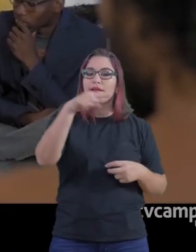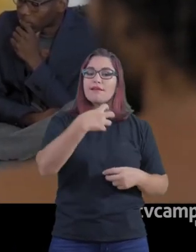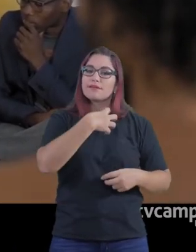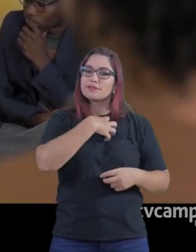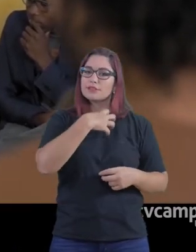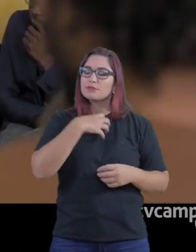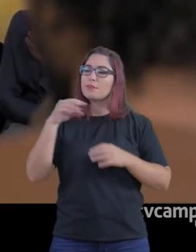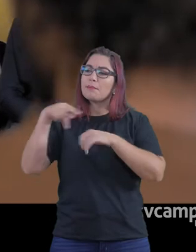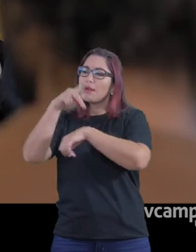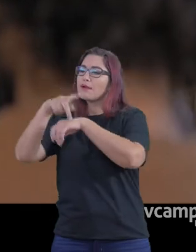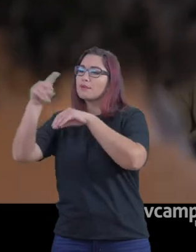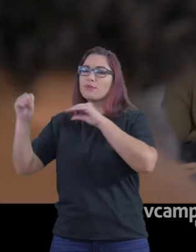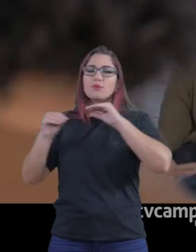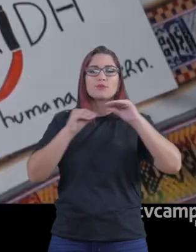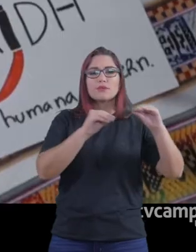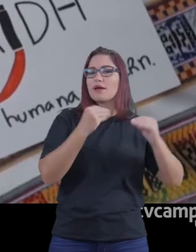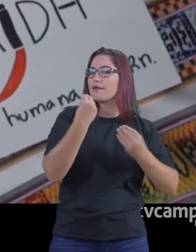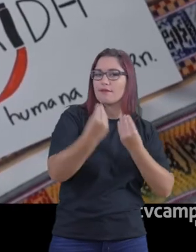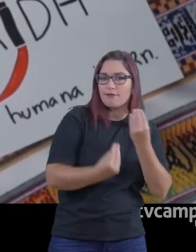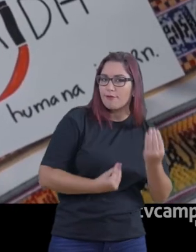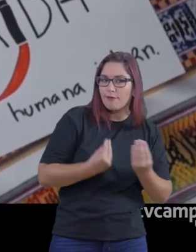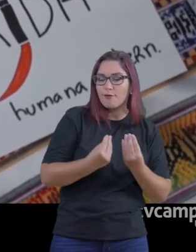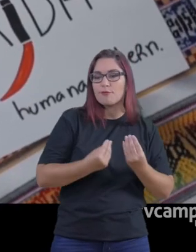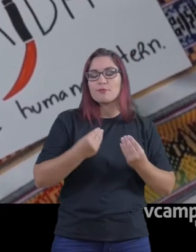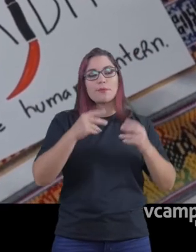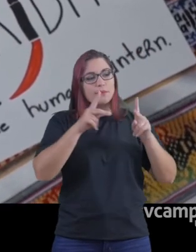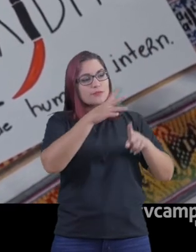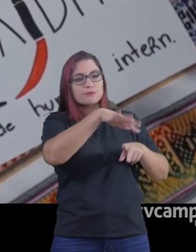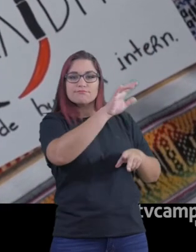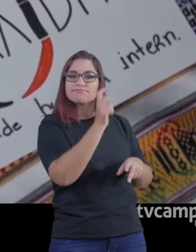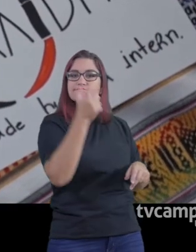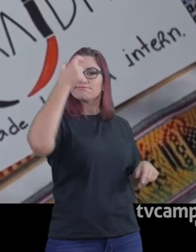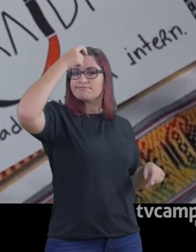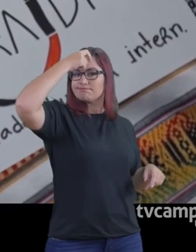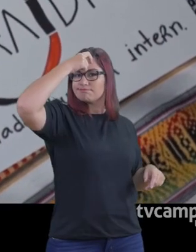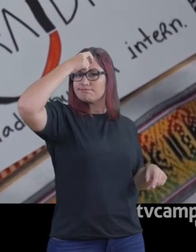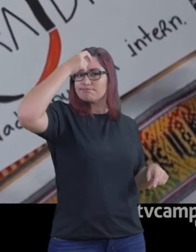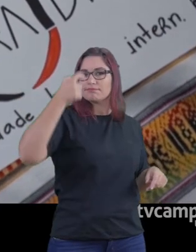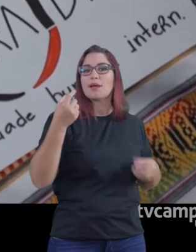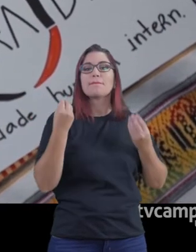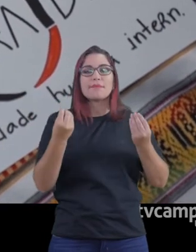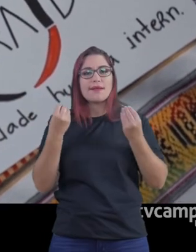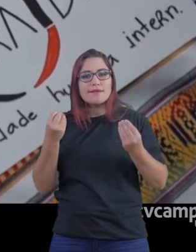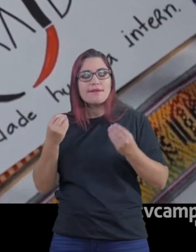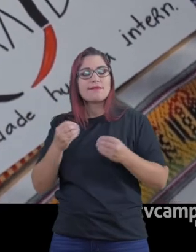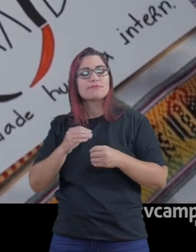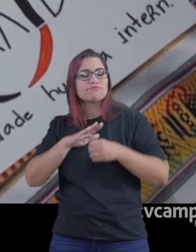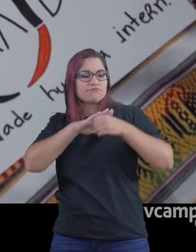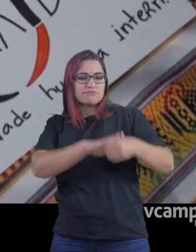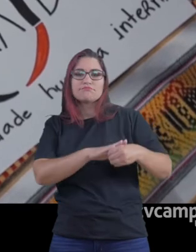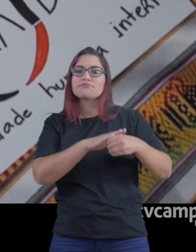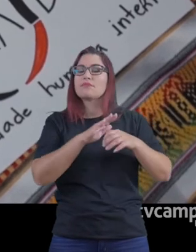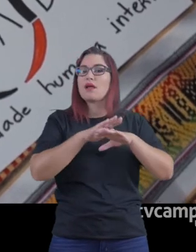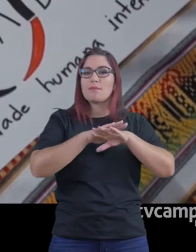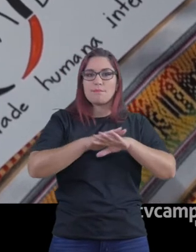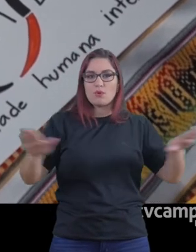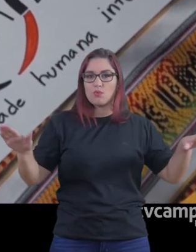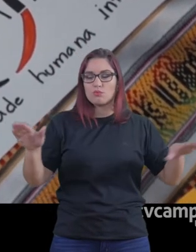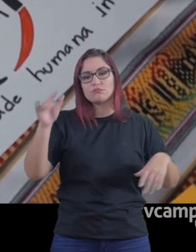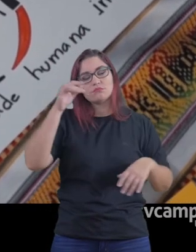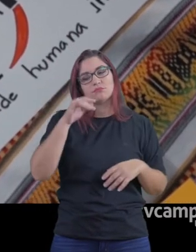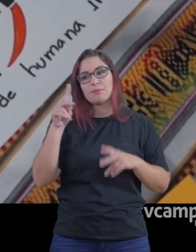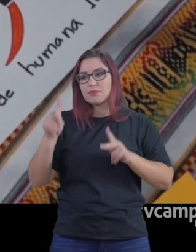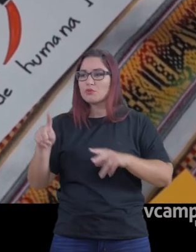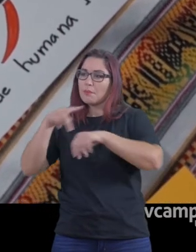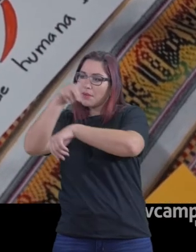combate à xenofobia ou preconceito, entendendo migrações como o direito humano de migrar, e quanto isso nos implica em termos de profissionais,